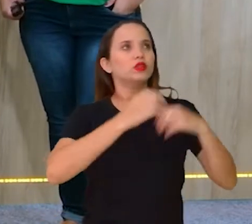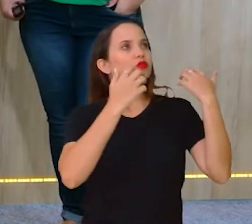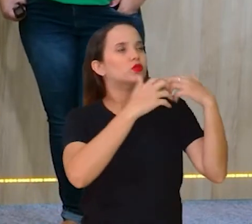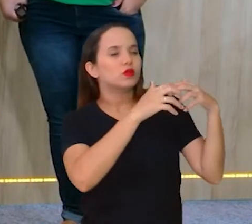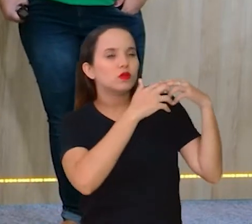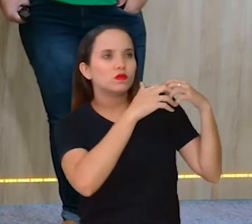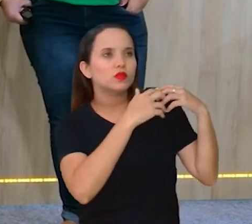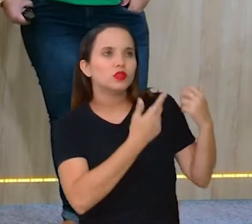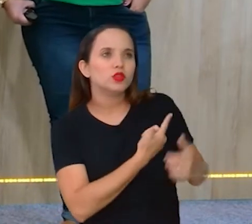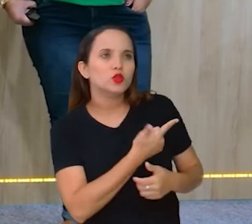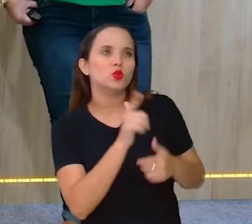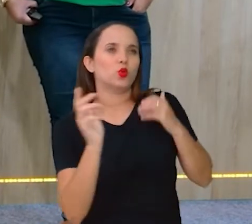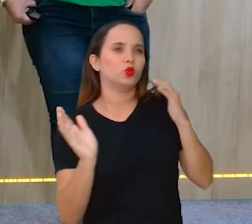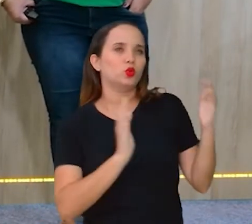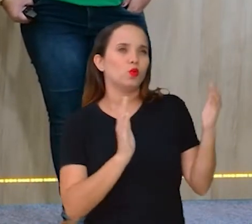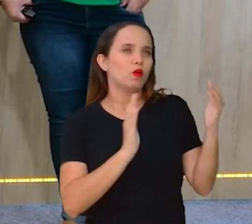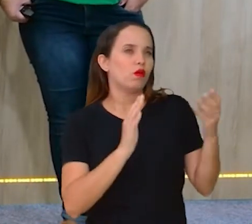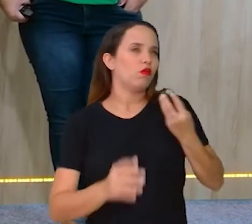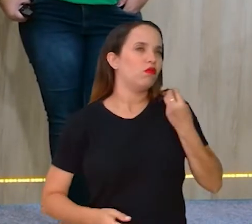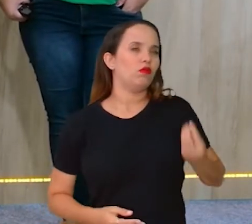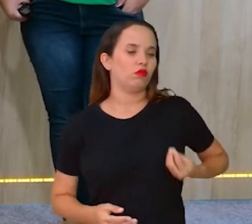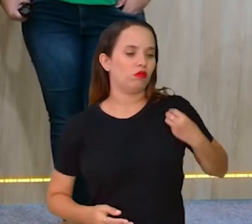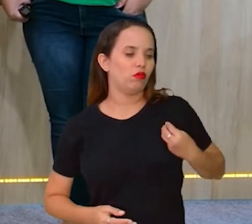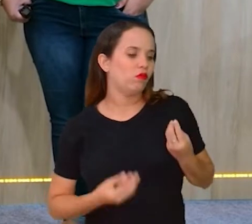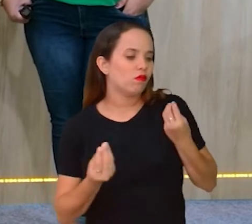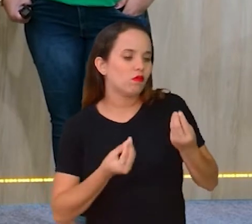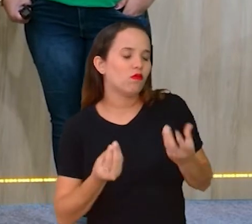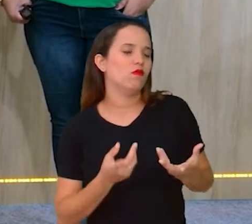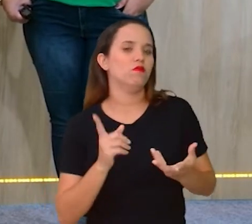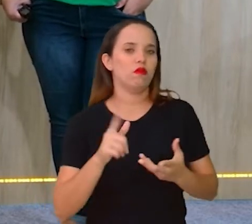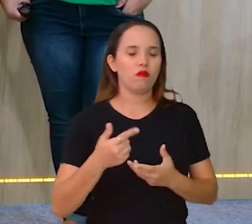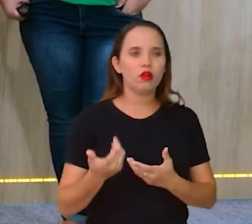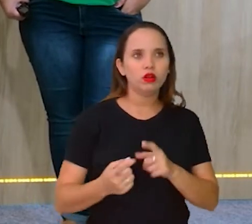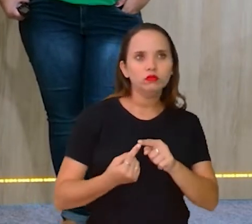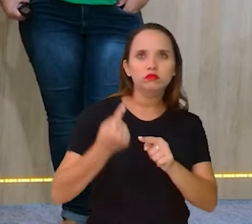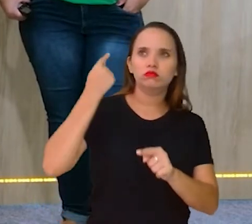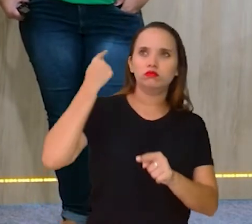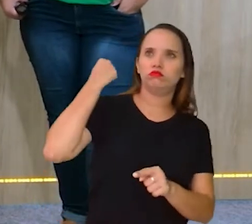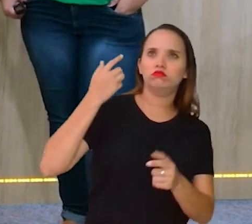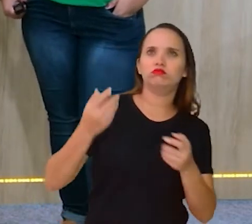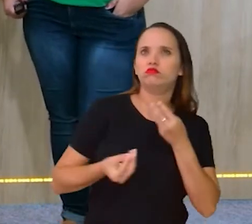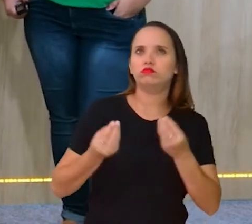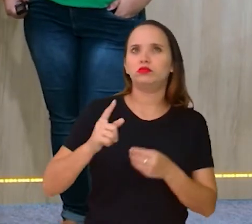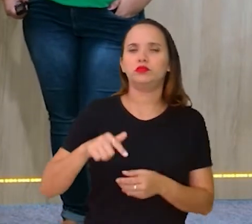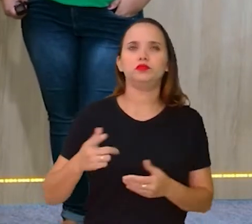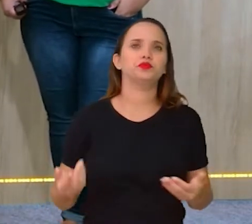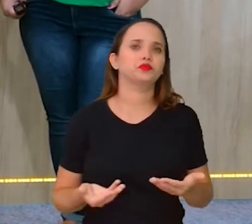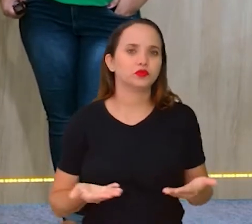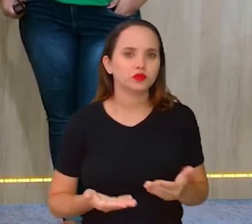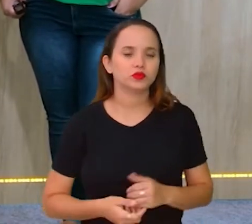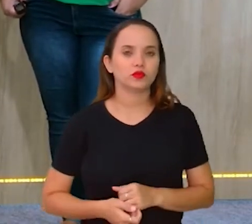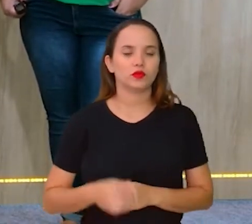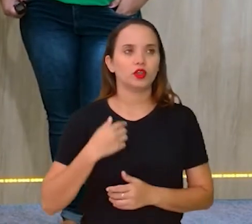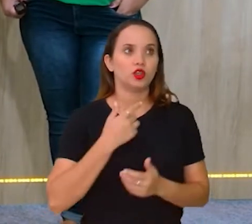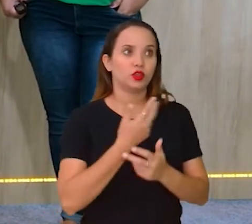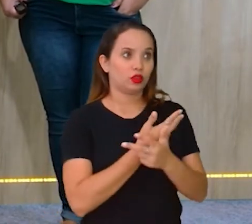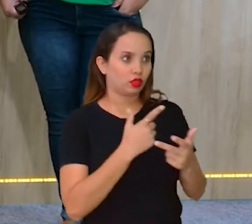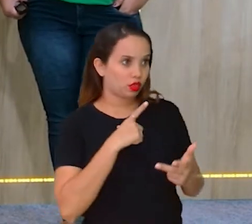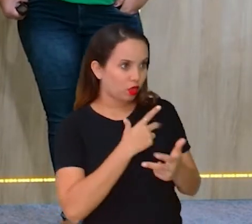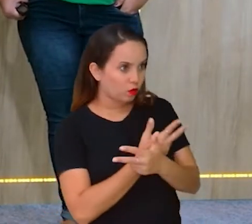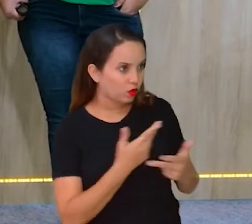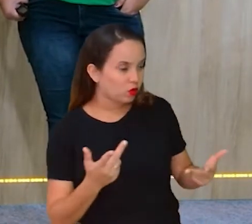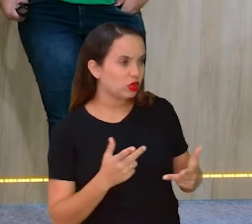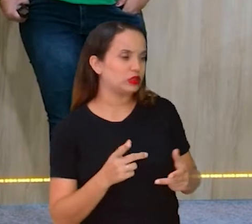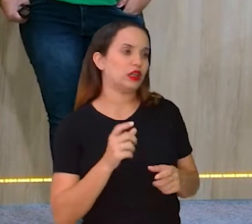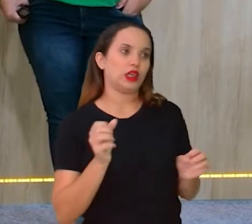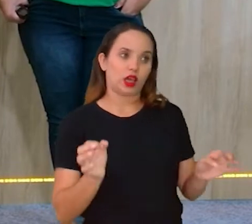outras épocas, como é que se fazia, como é que a gente faz hoje. E uma coisa que acho que nunca vai acabar é esse conflito de gerações, Ou seja, quantas